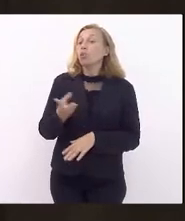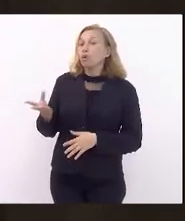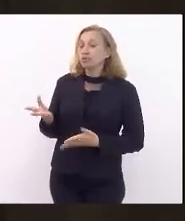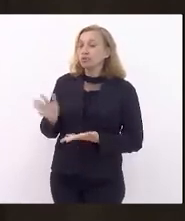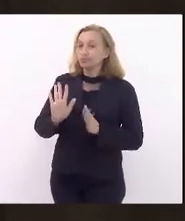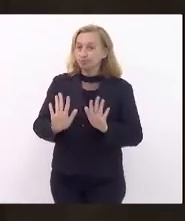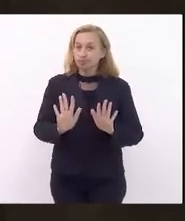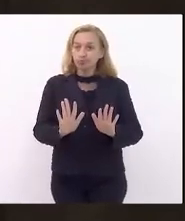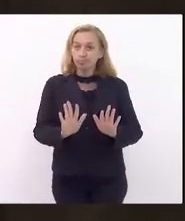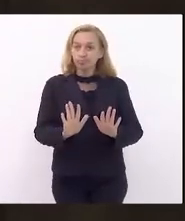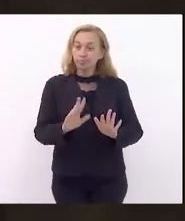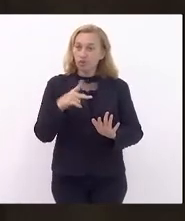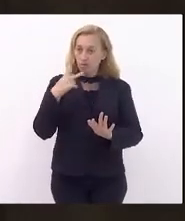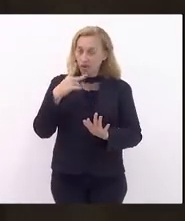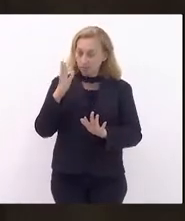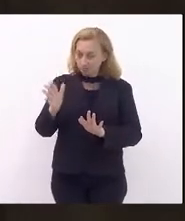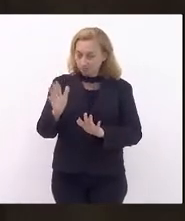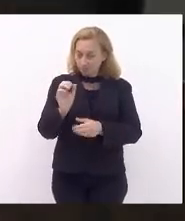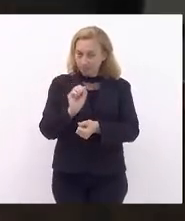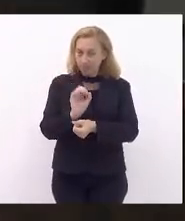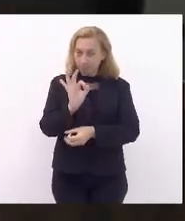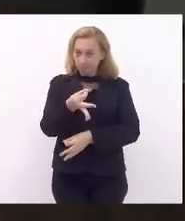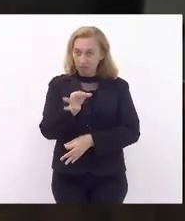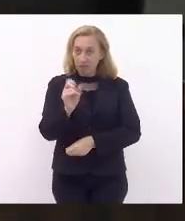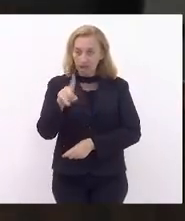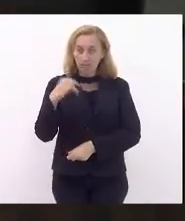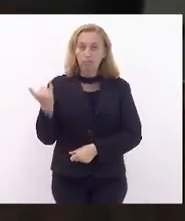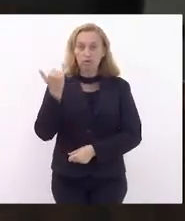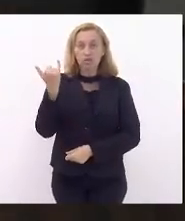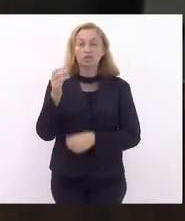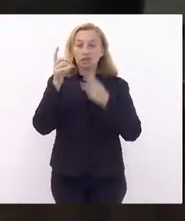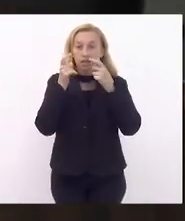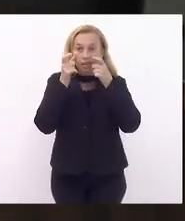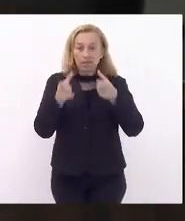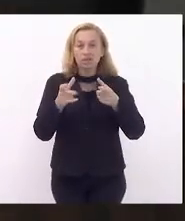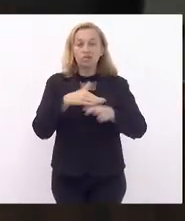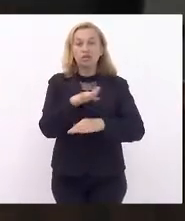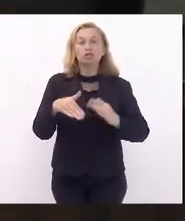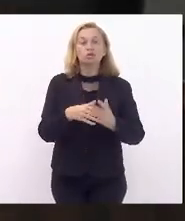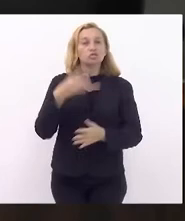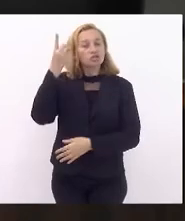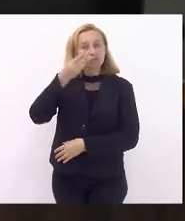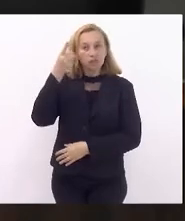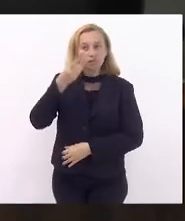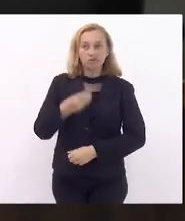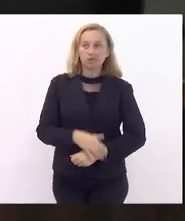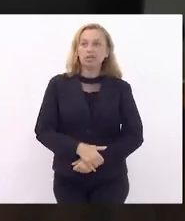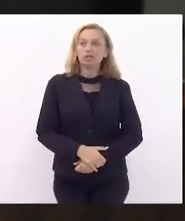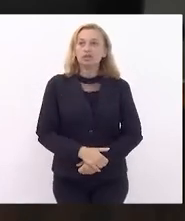Deixa em cima de vossa excelência. Perfeitamente. coloco é importante? Chama a atenção de senhoras e senhores parlamentares,